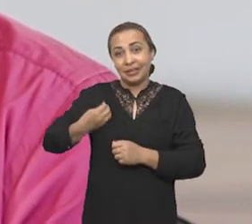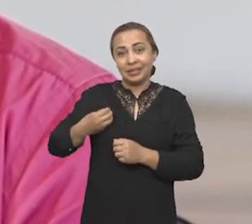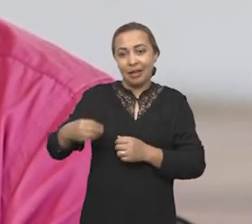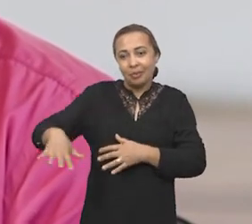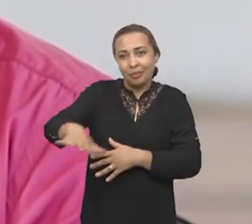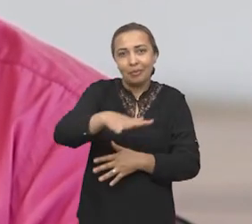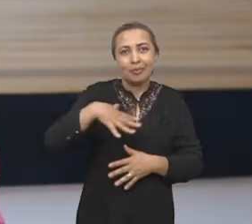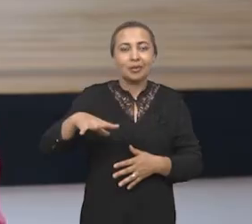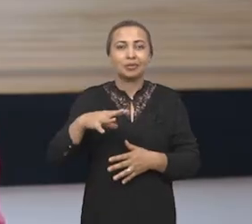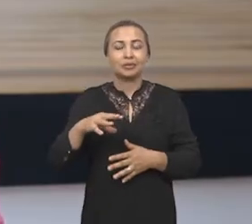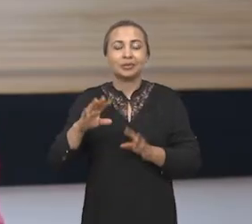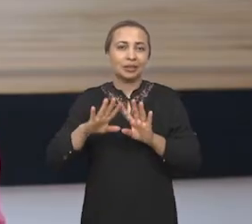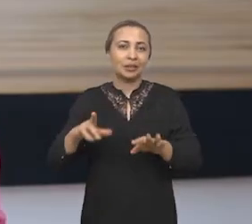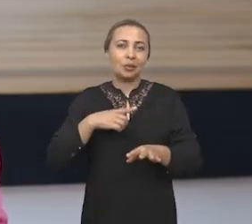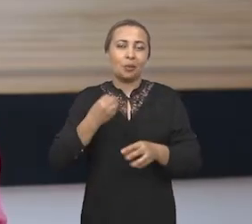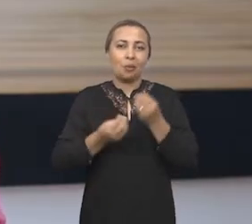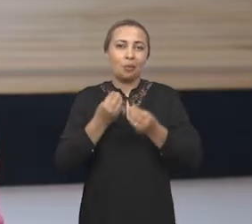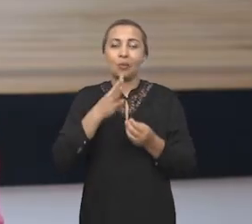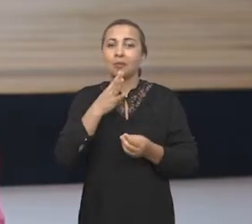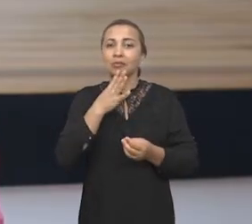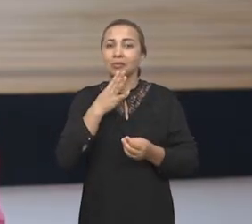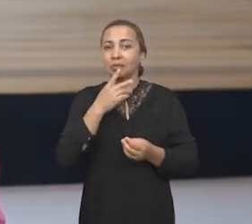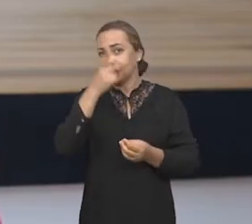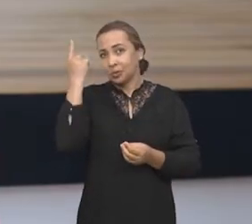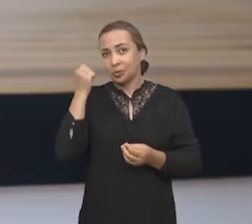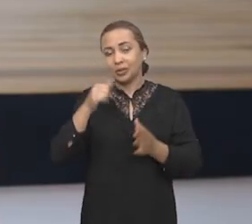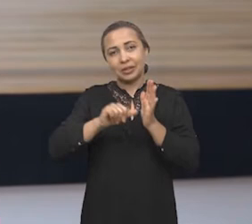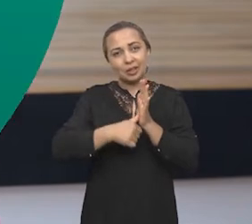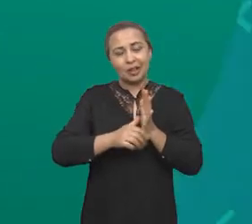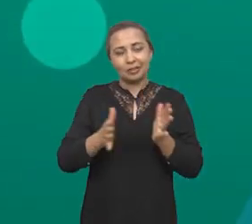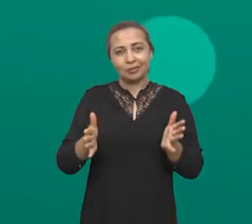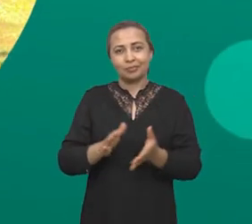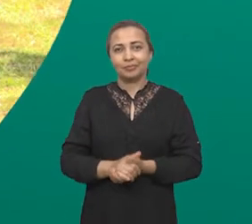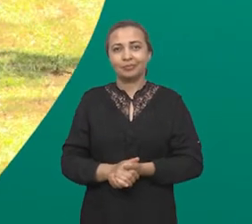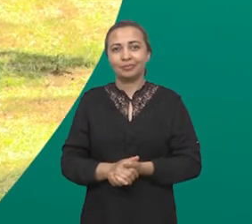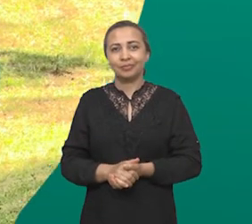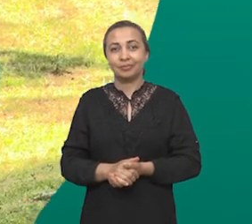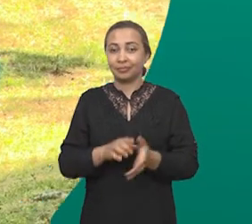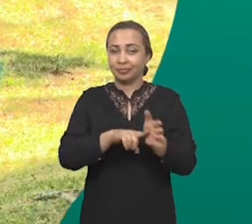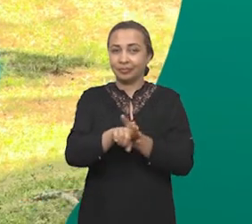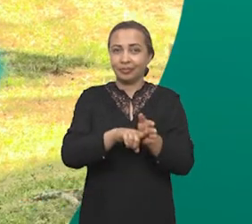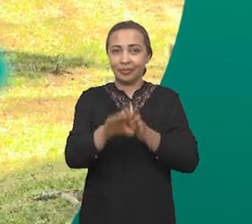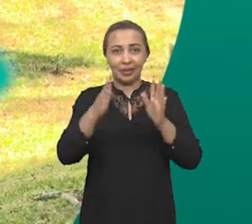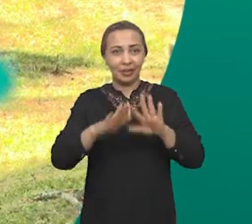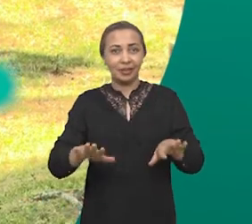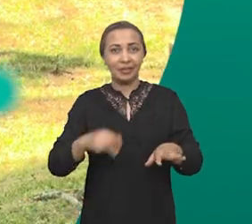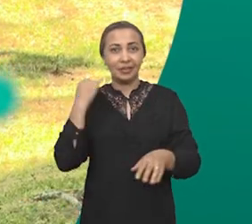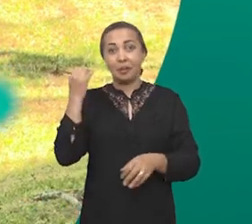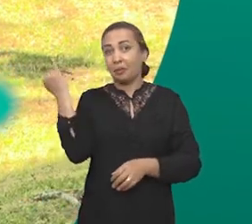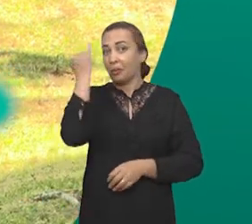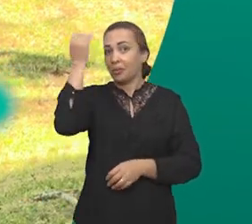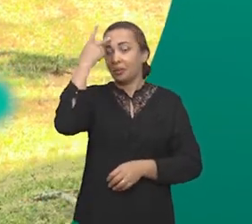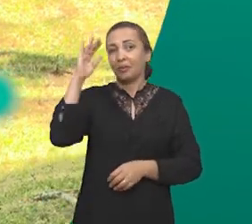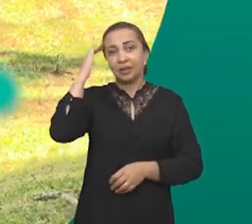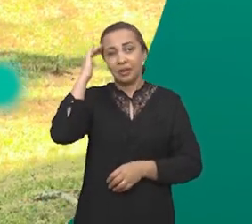é uma forma de ser reconhecido como sujeito, de ter identidade. E pesquisas como esta são importantes para